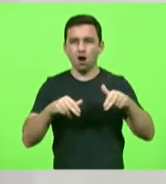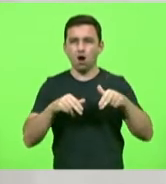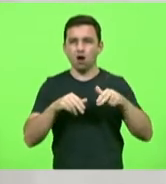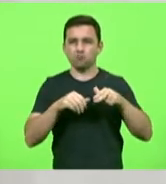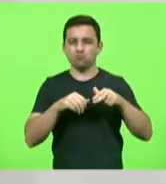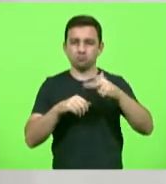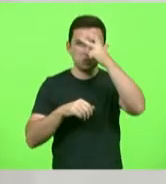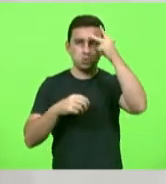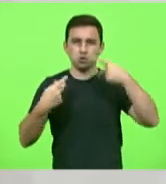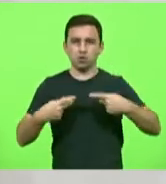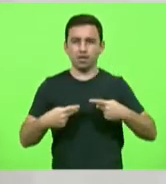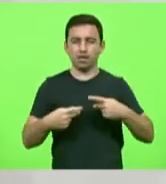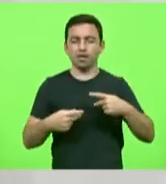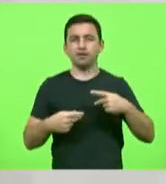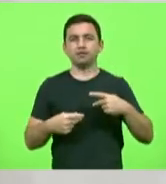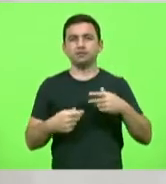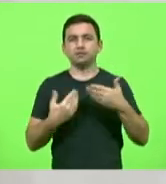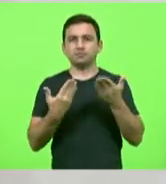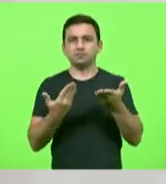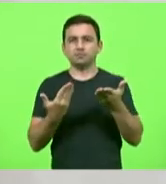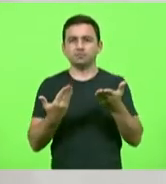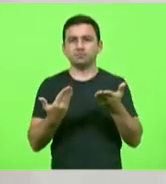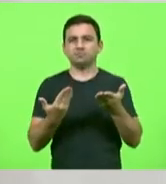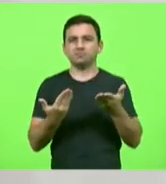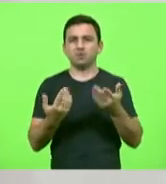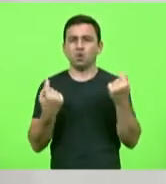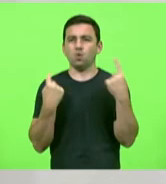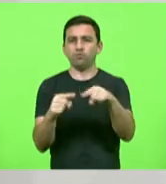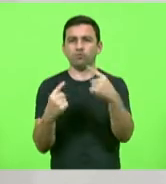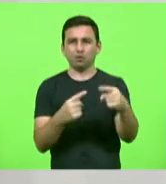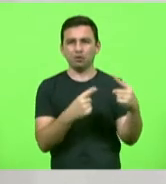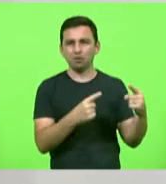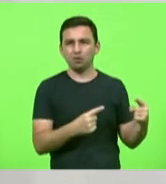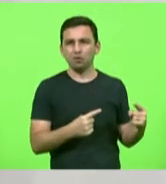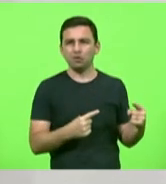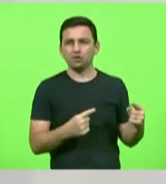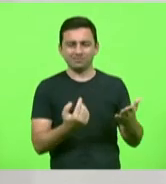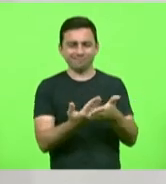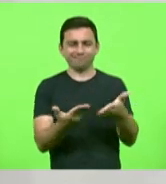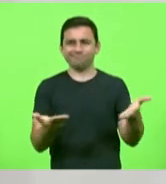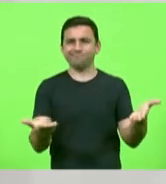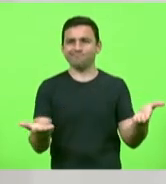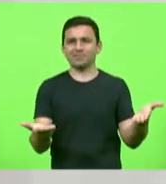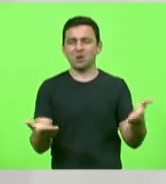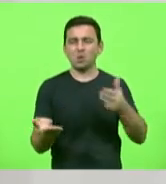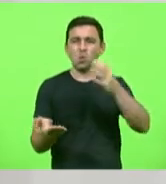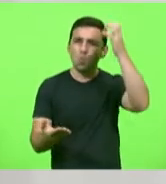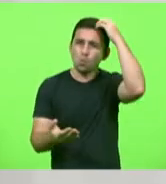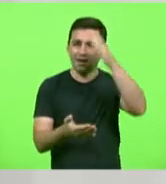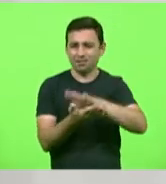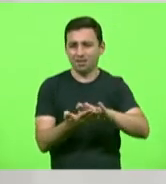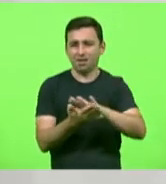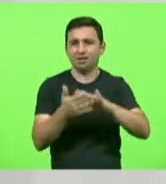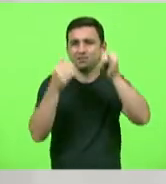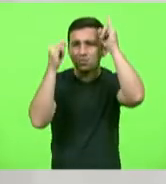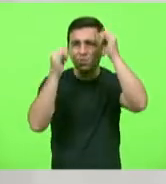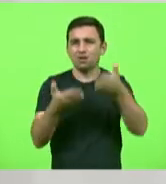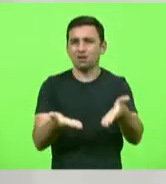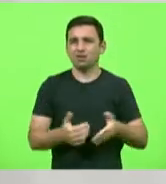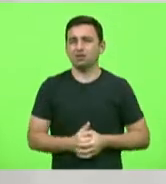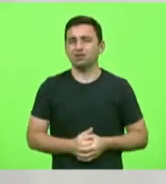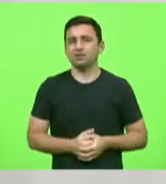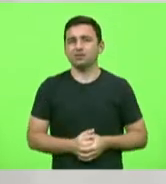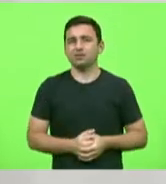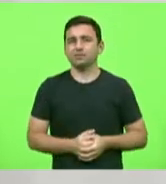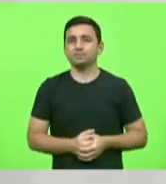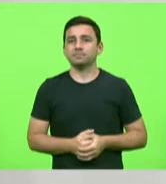do ser humano é colocada contra um ser que infelizmente não tem culpa nenhuma só que presidente